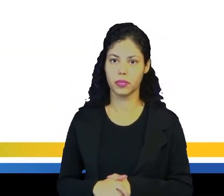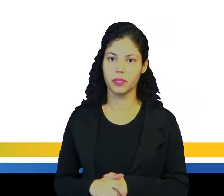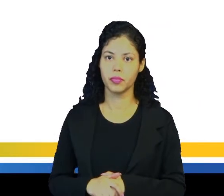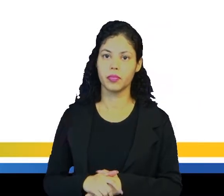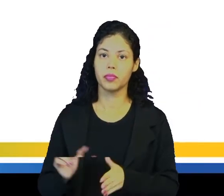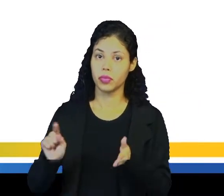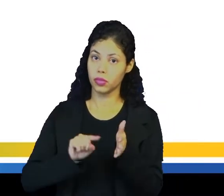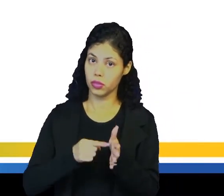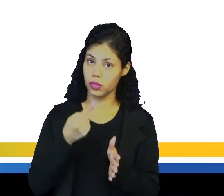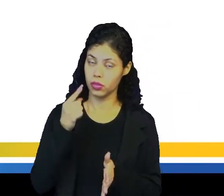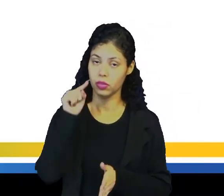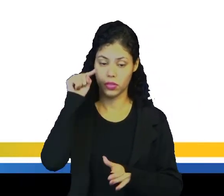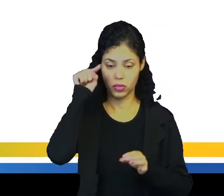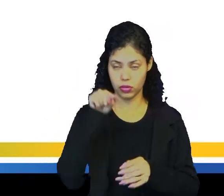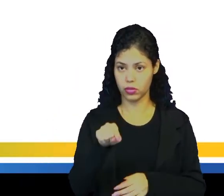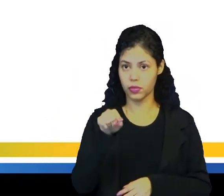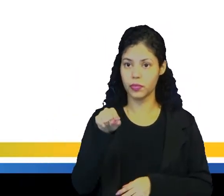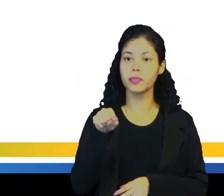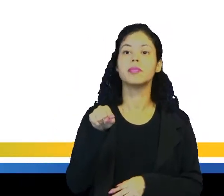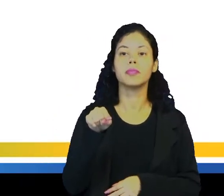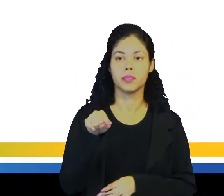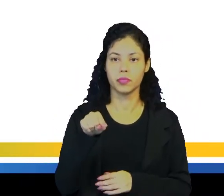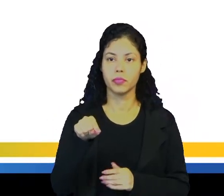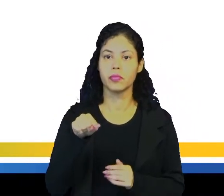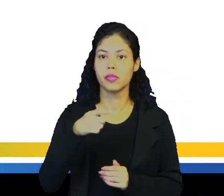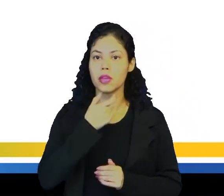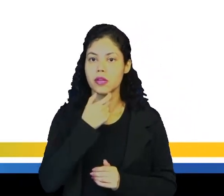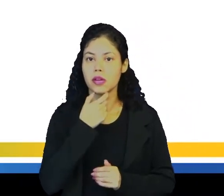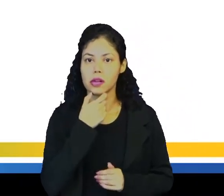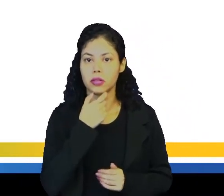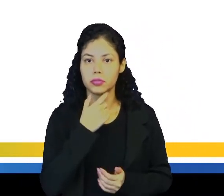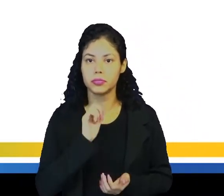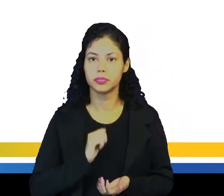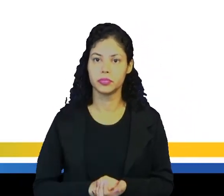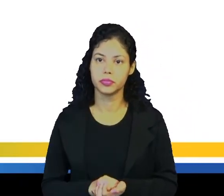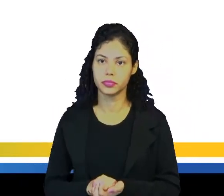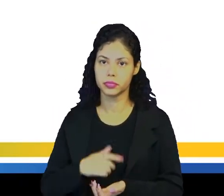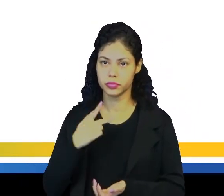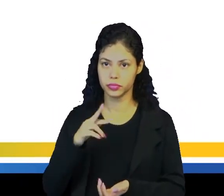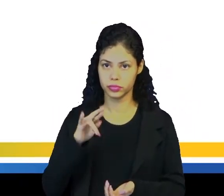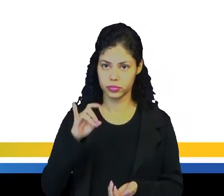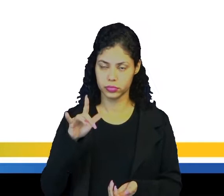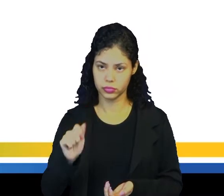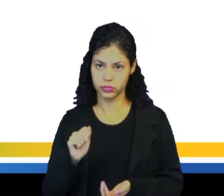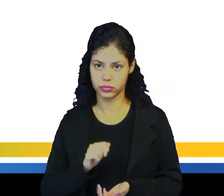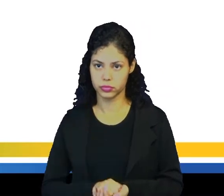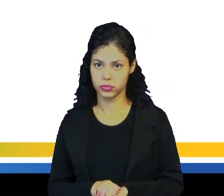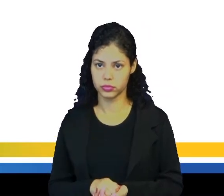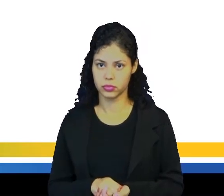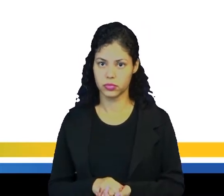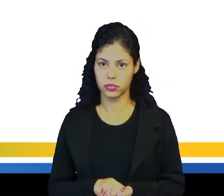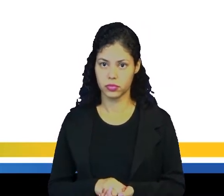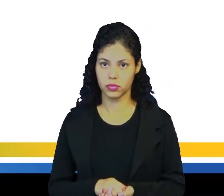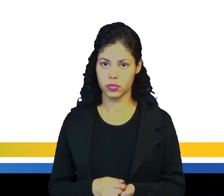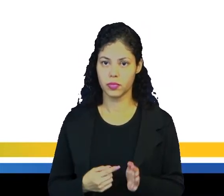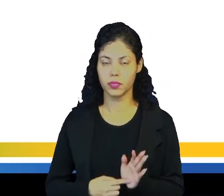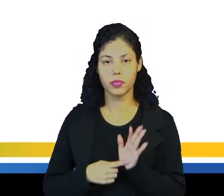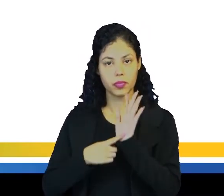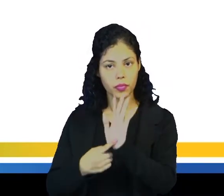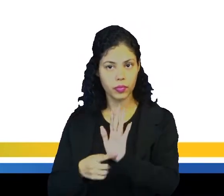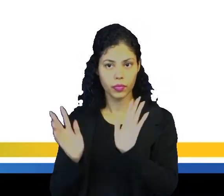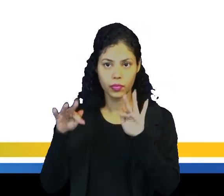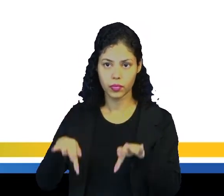O primeiro nós temos o ponto final, em inglês nós chamamos de period ou full stop, ok?